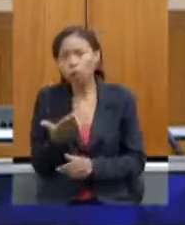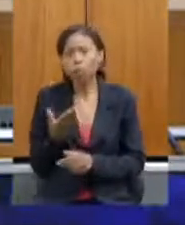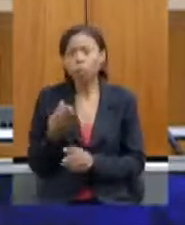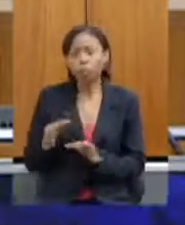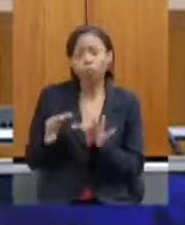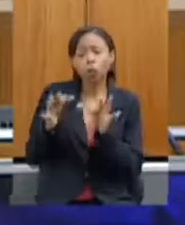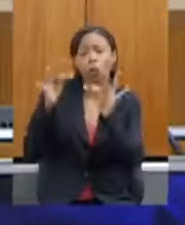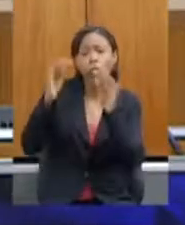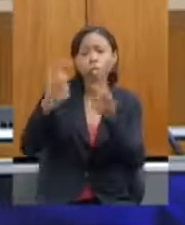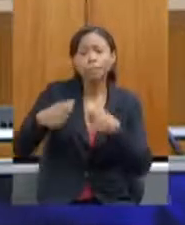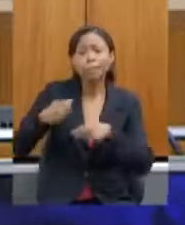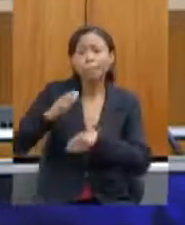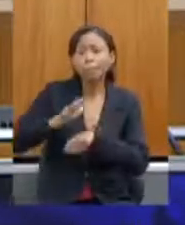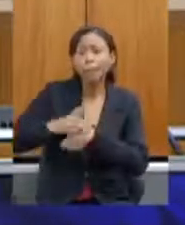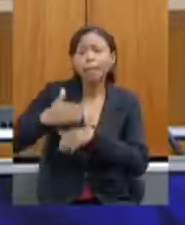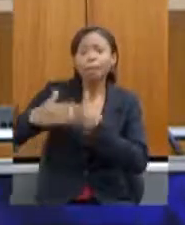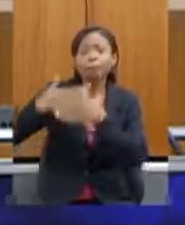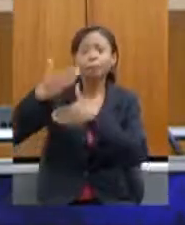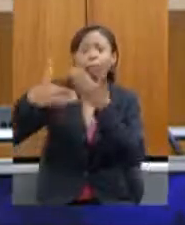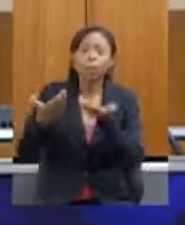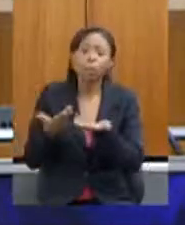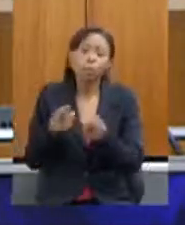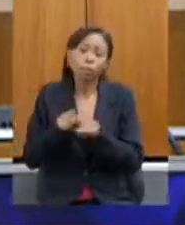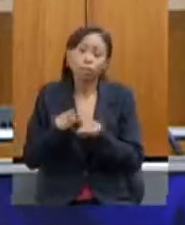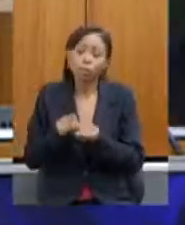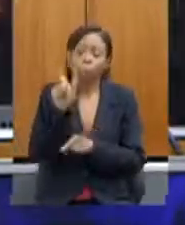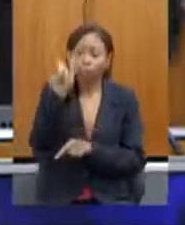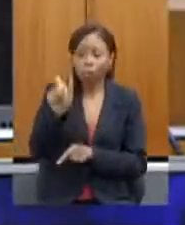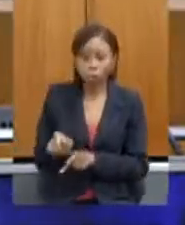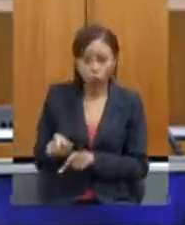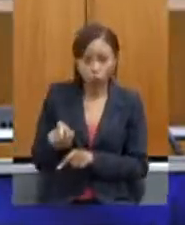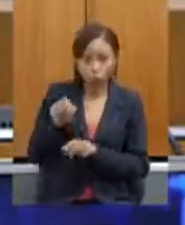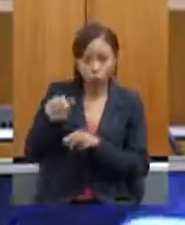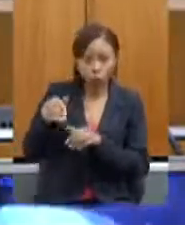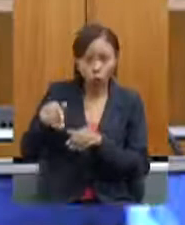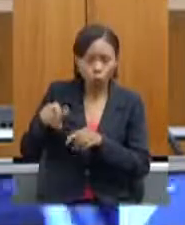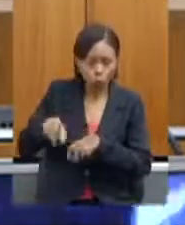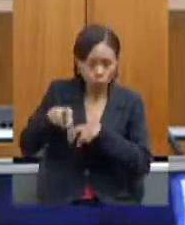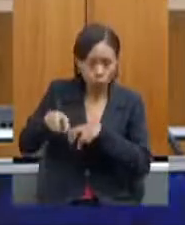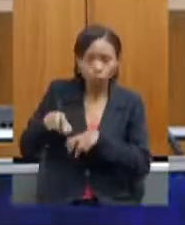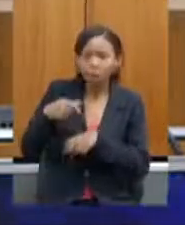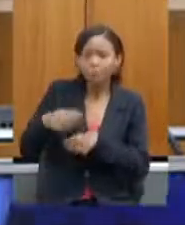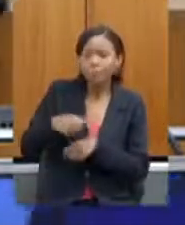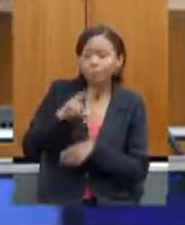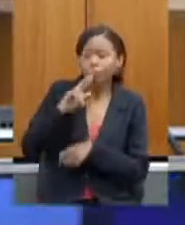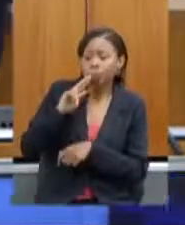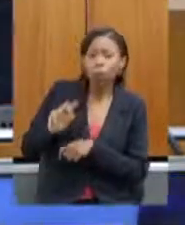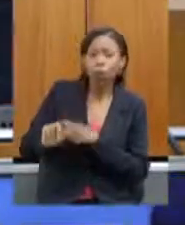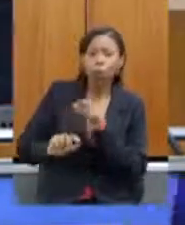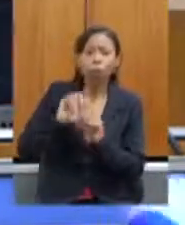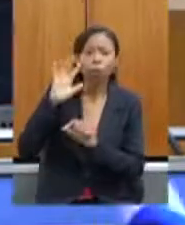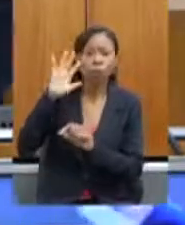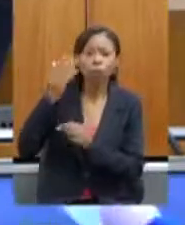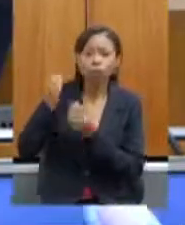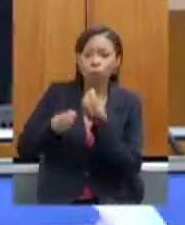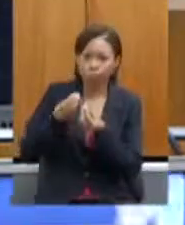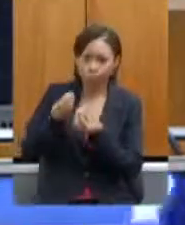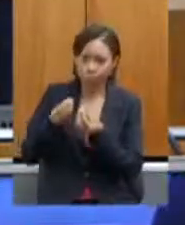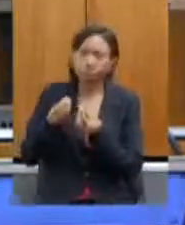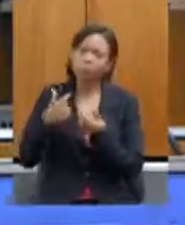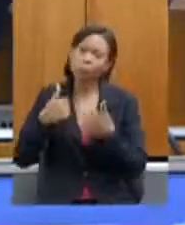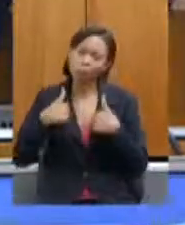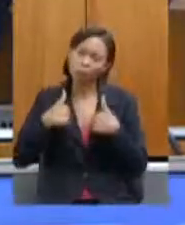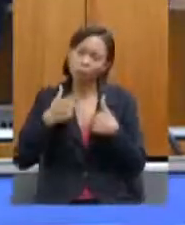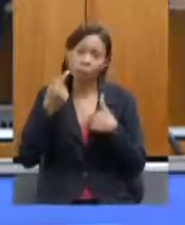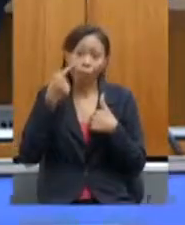desenvolvidas quais são as respostas que o produtor precisa então eu vejo assim com muito otimismo com